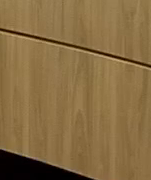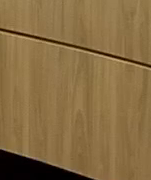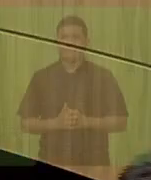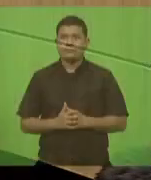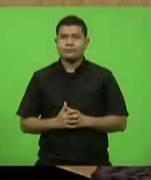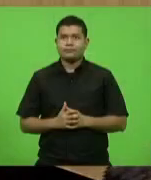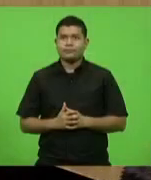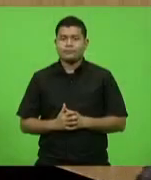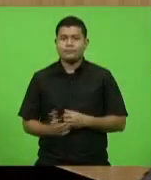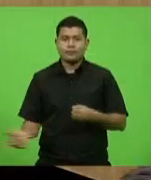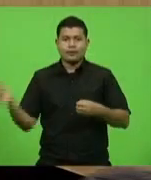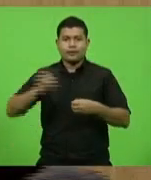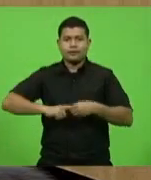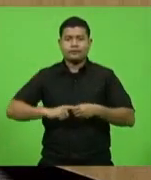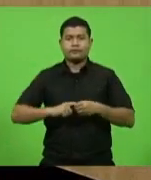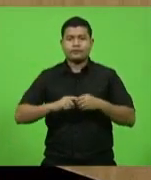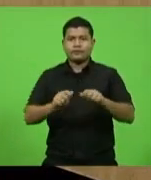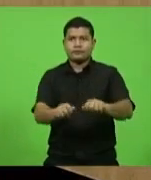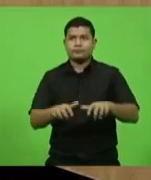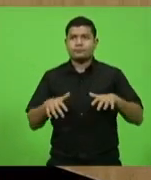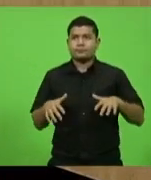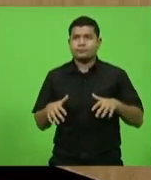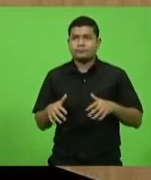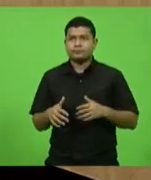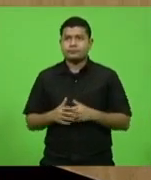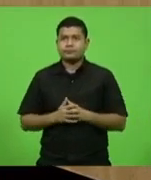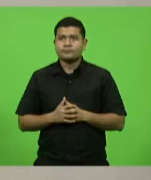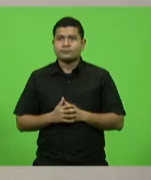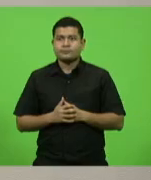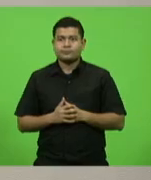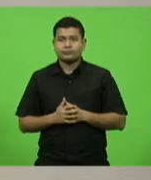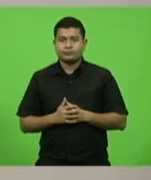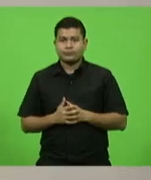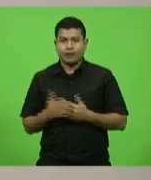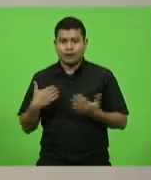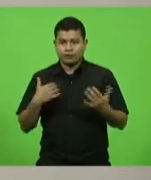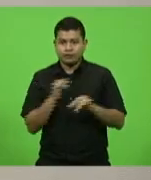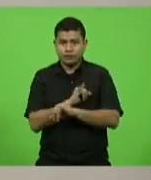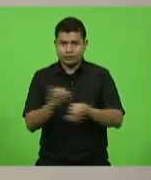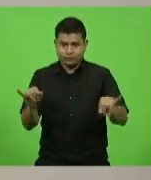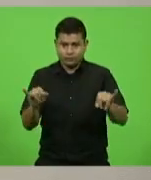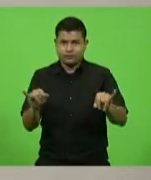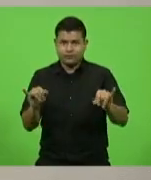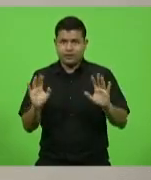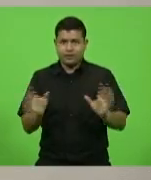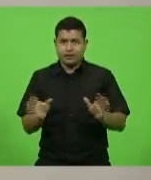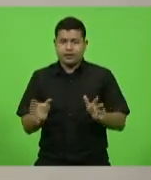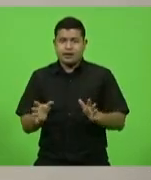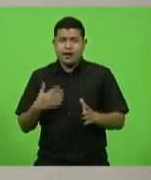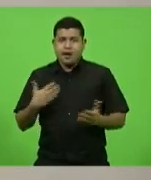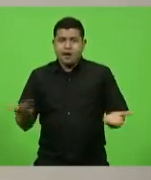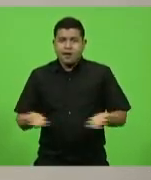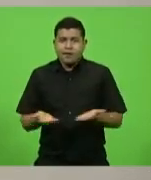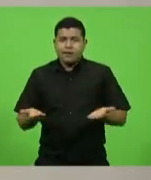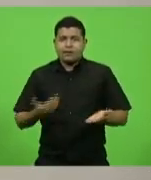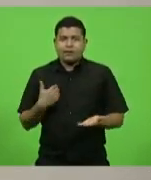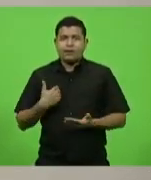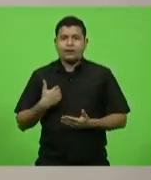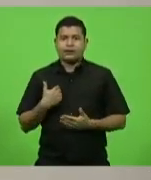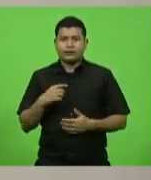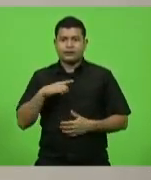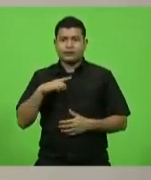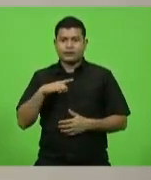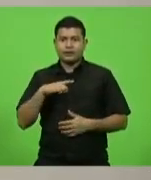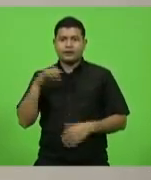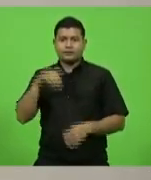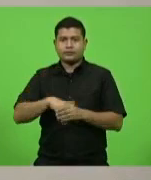Está reaberta a sessão. Conforme anunciado, passamos ao rito para a votação da